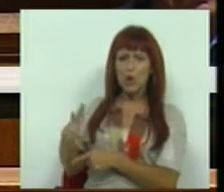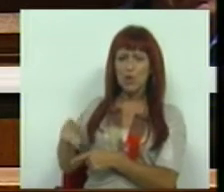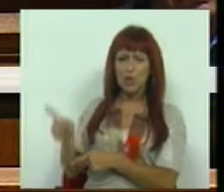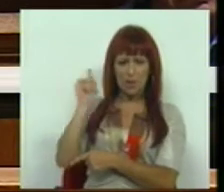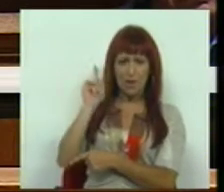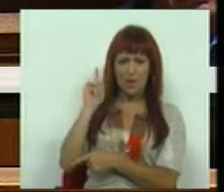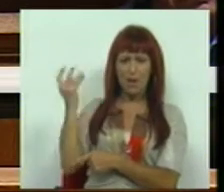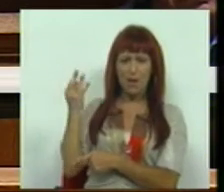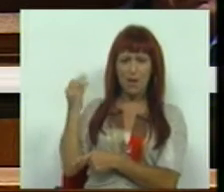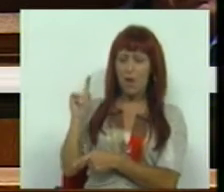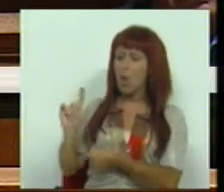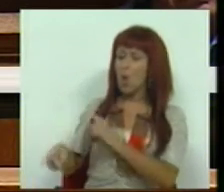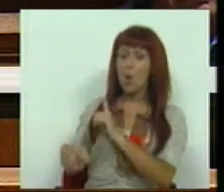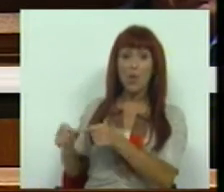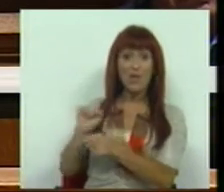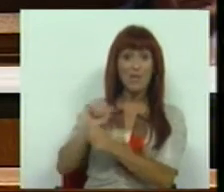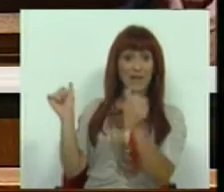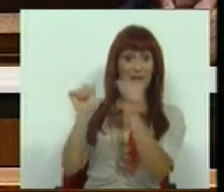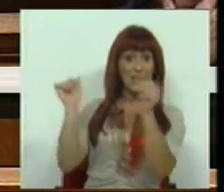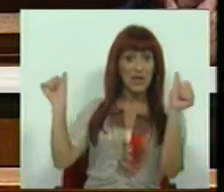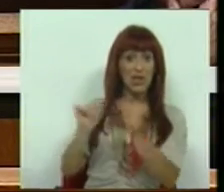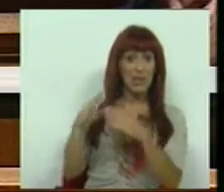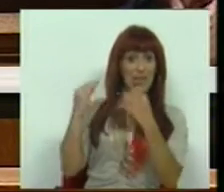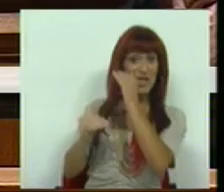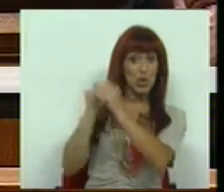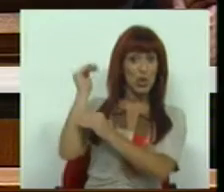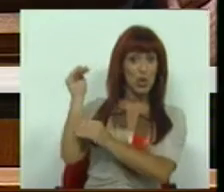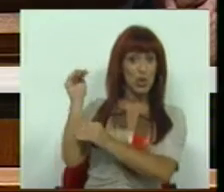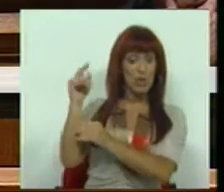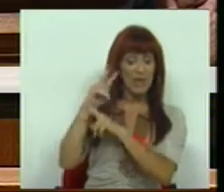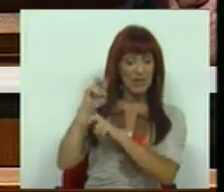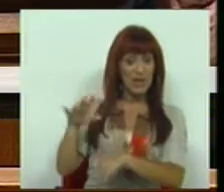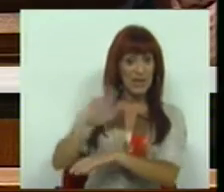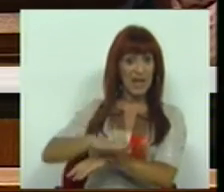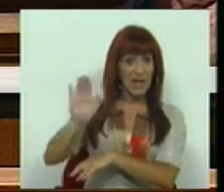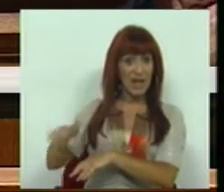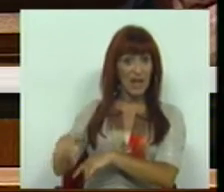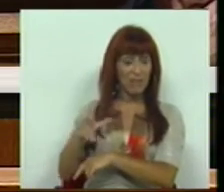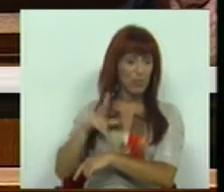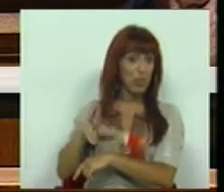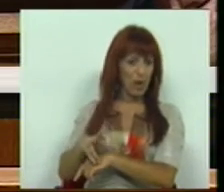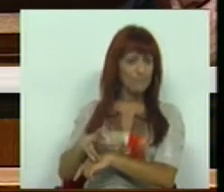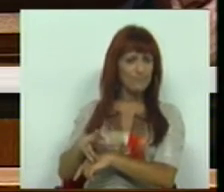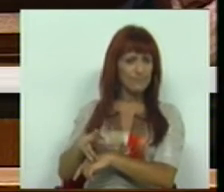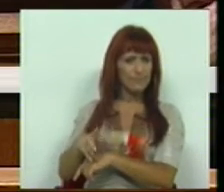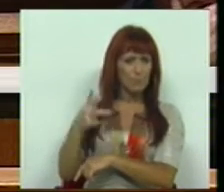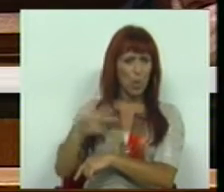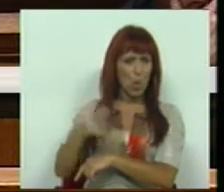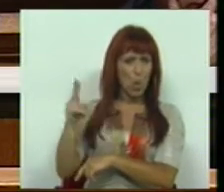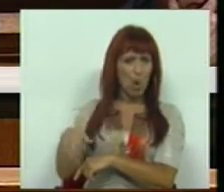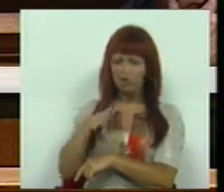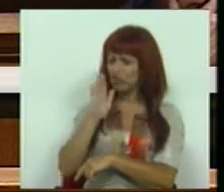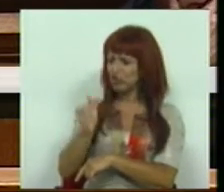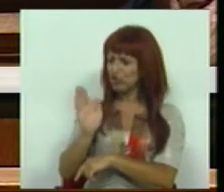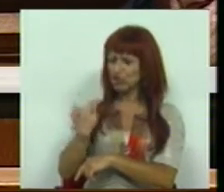substanciais para aquilo que é o nosso sistema de ensino superior e de investigação científica em Portugal. Os cortes que já